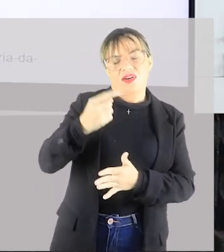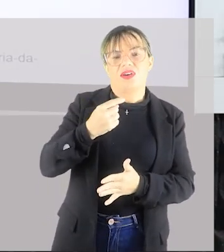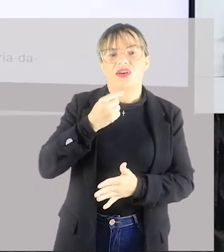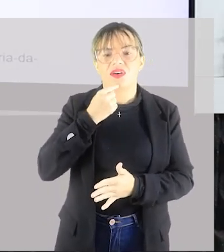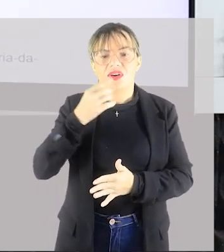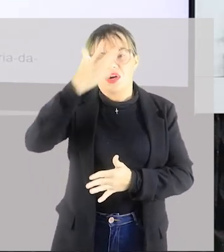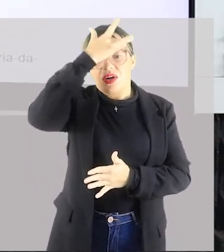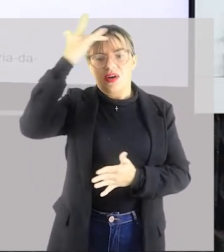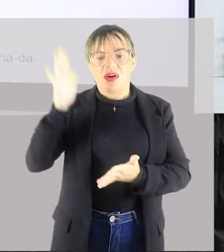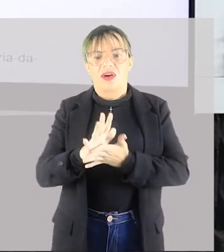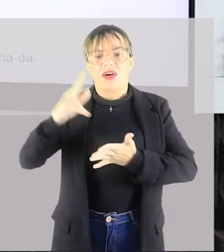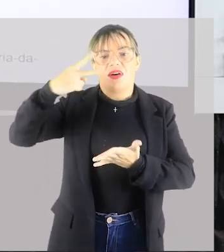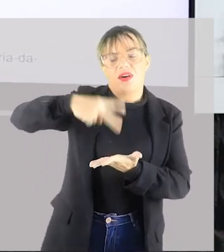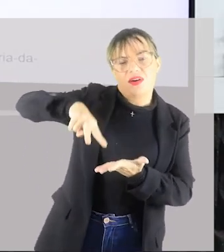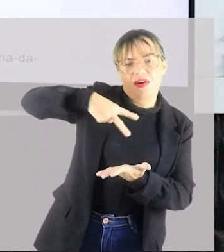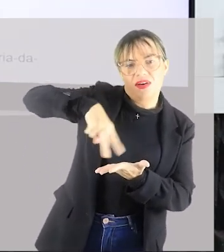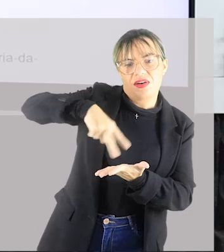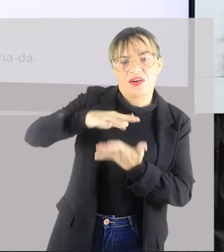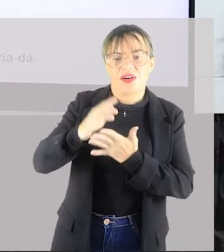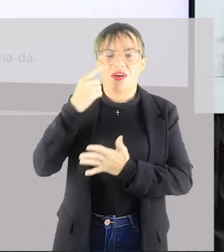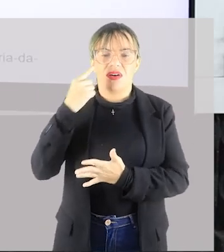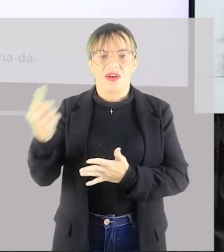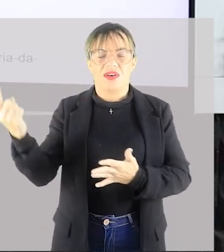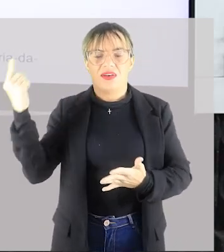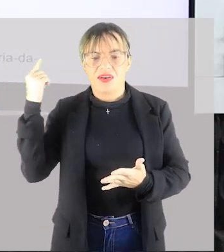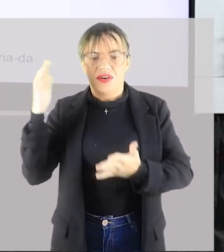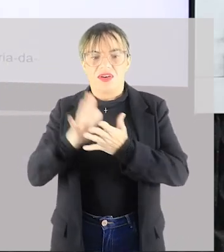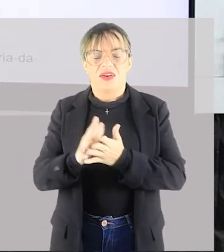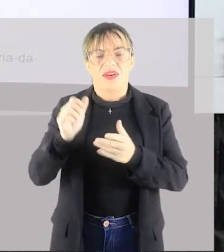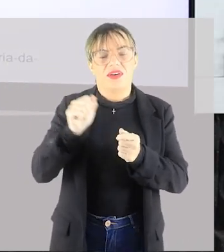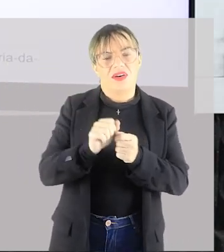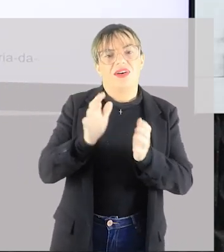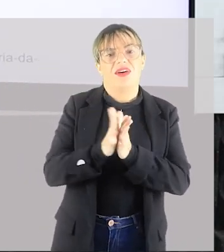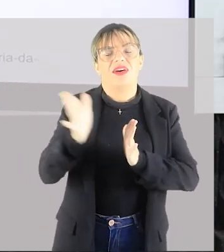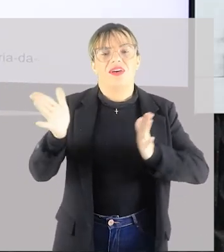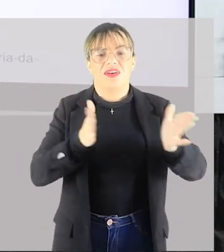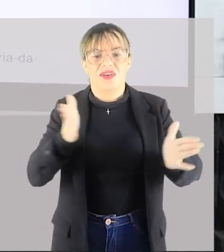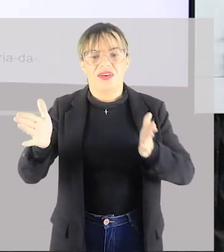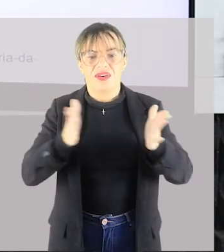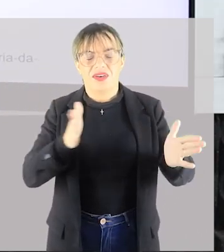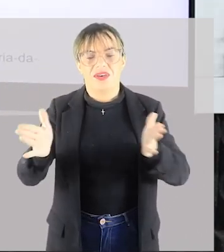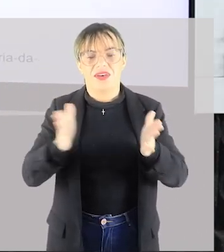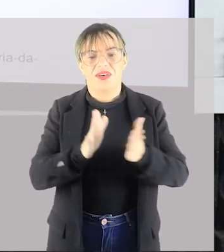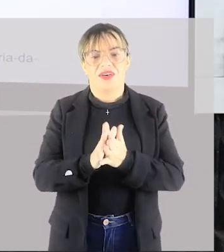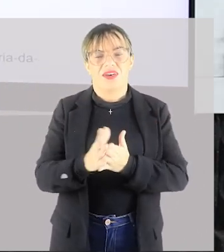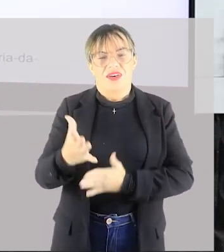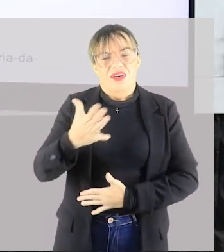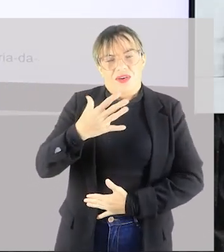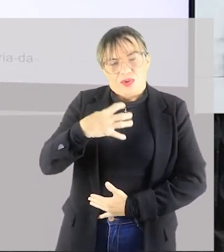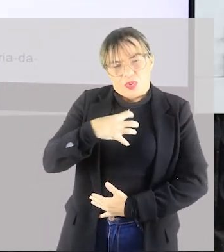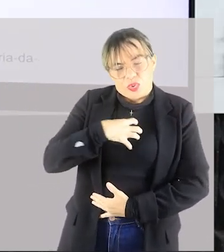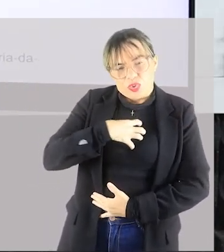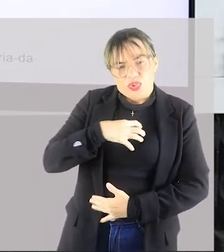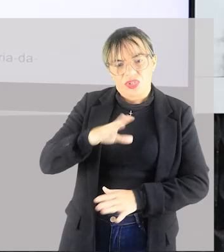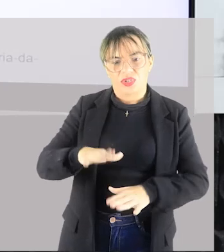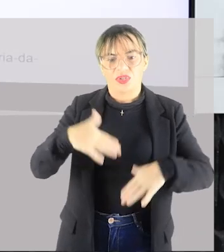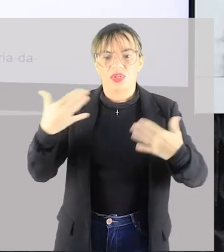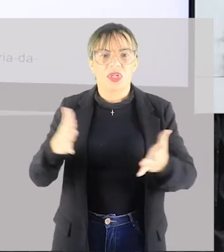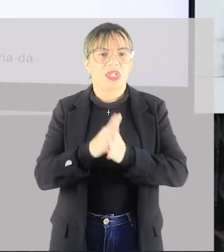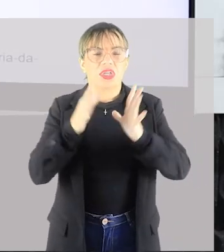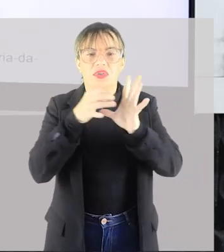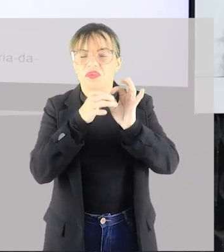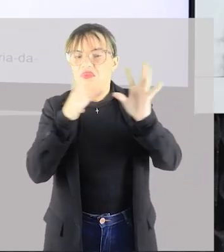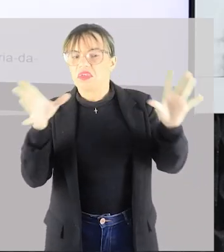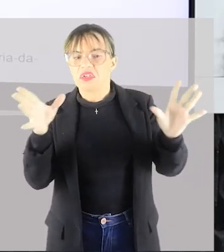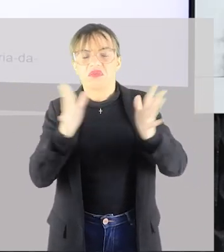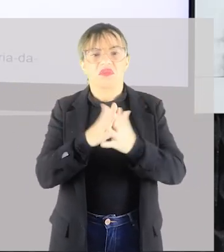dançando. E nessa época as danças eram algo intuitivo, eram apenas como